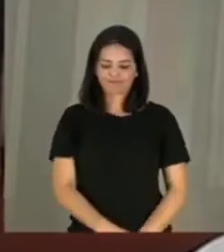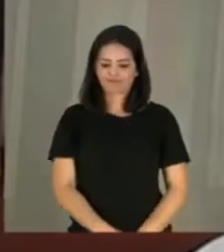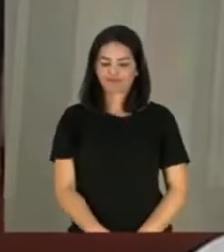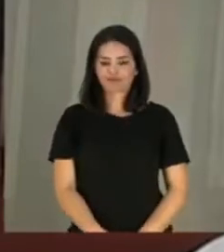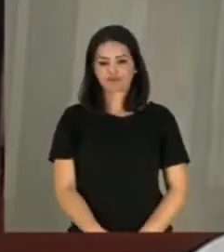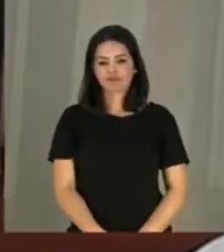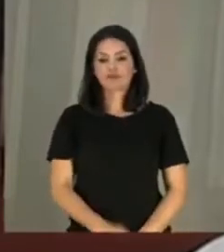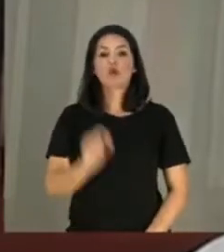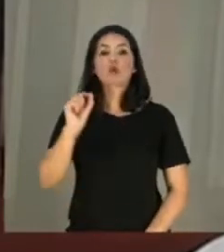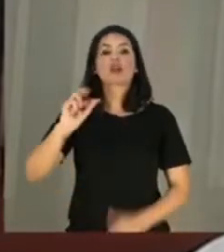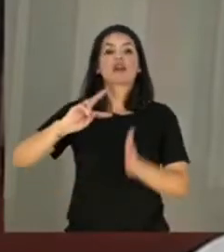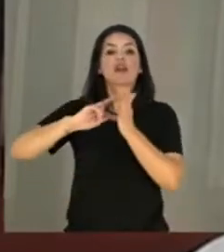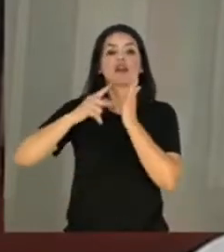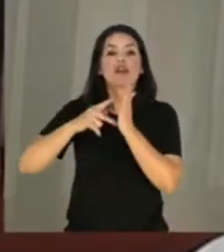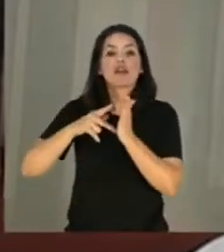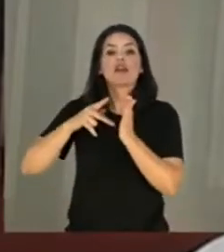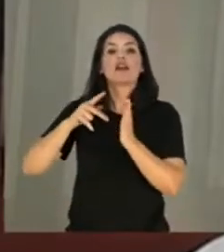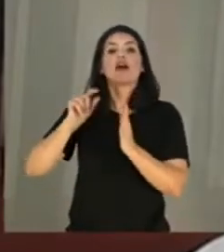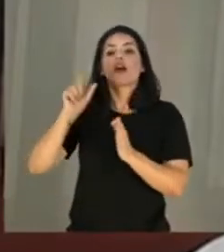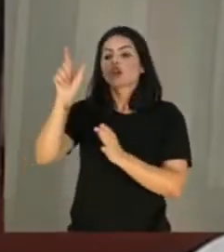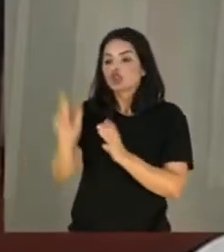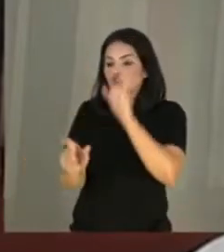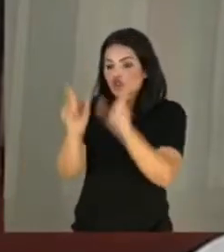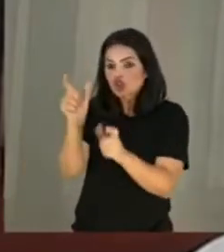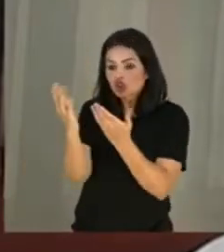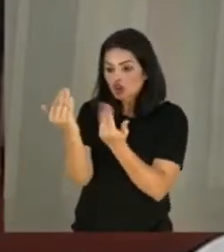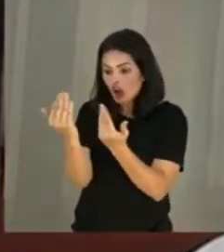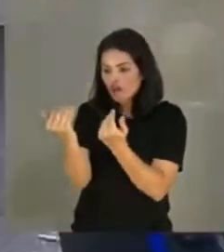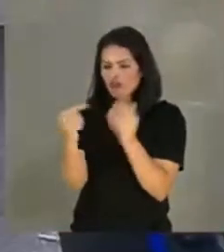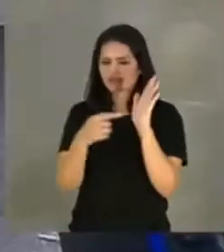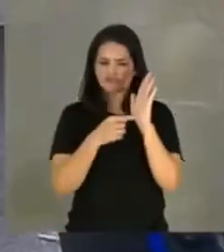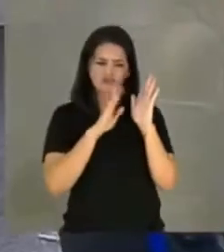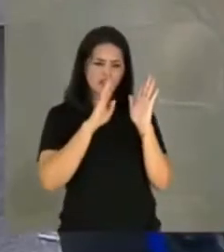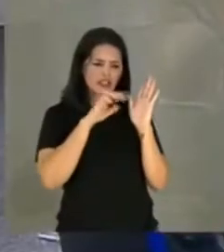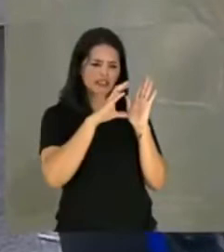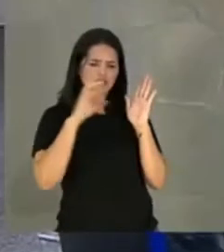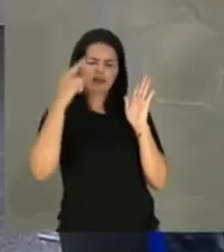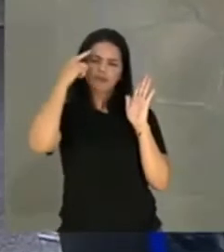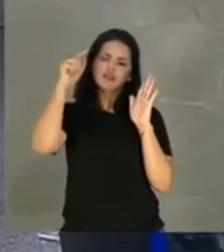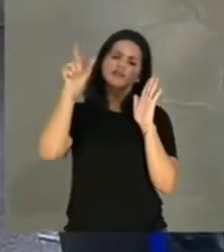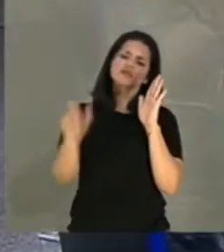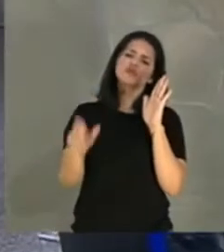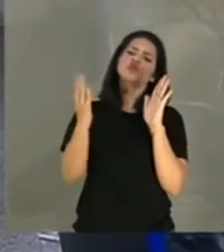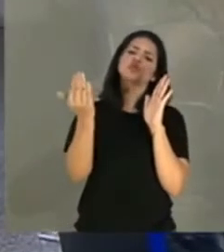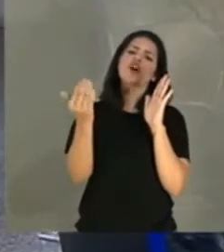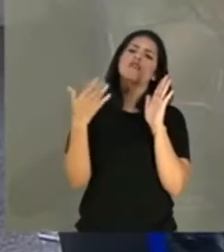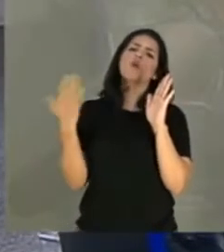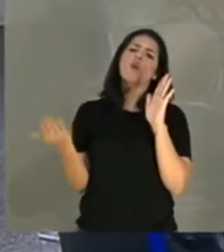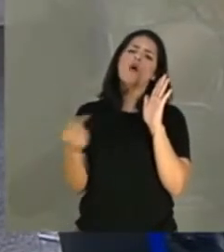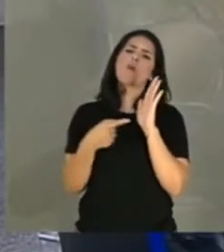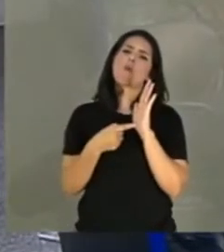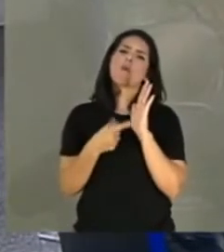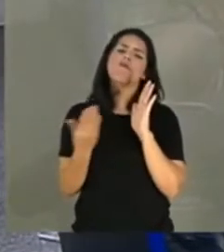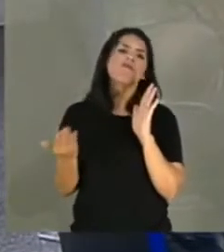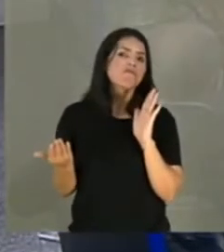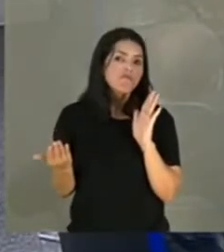O que é, ou quem é o jovem pensado pela BNCC?